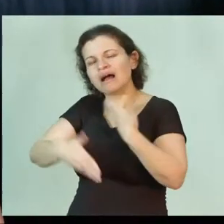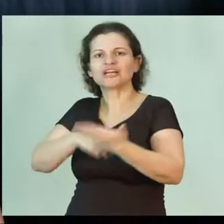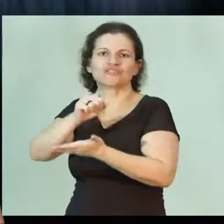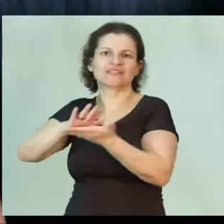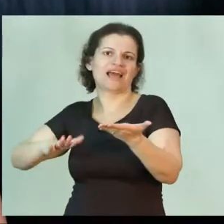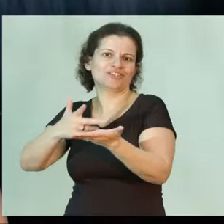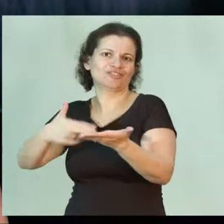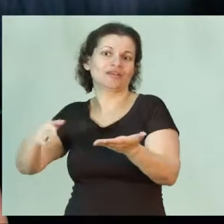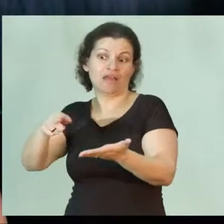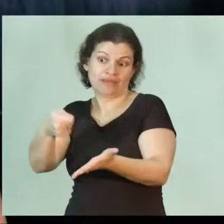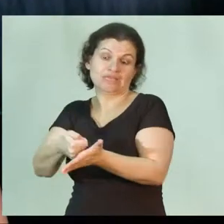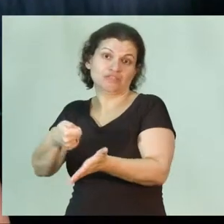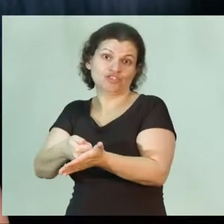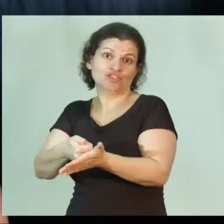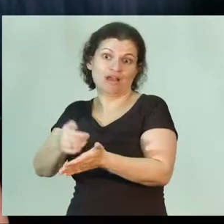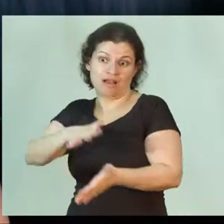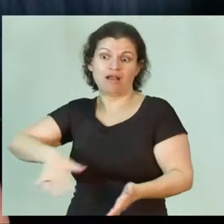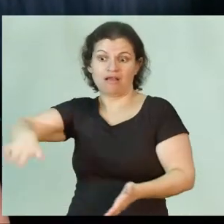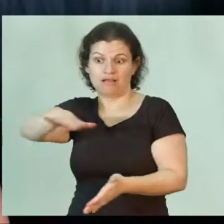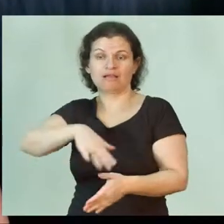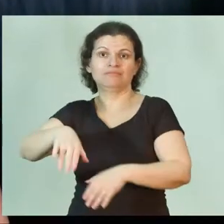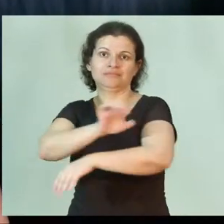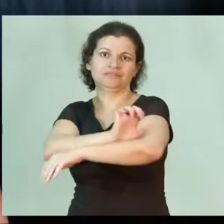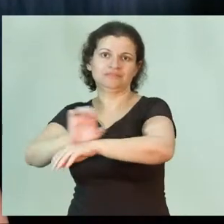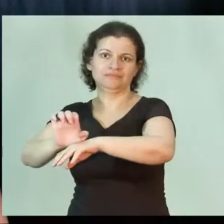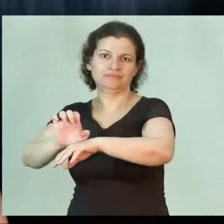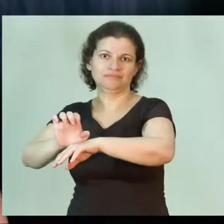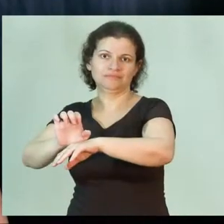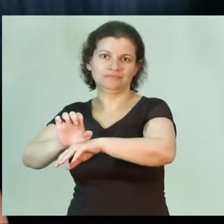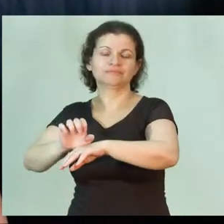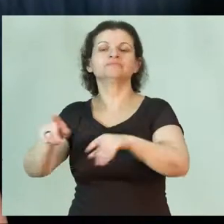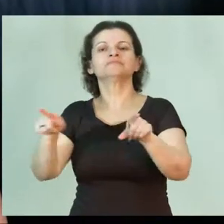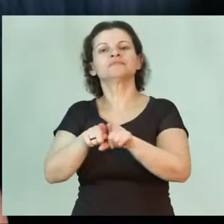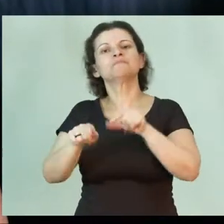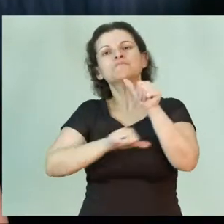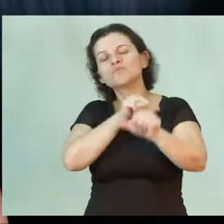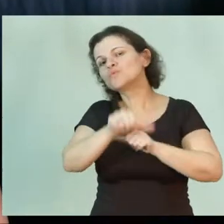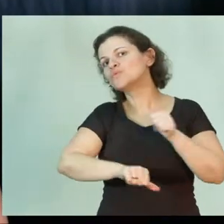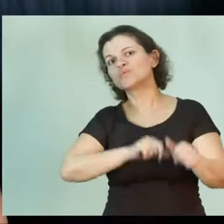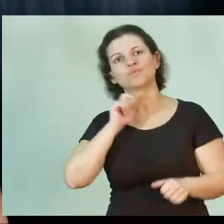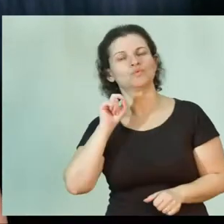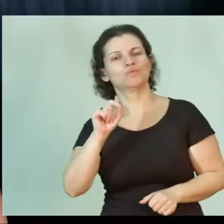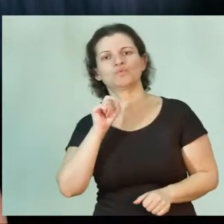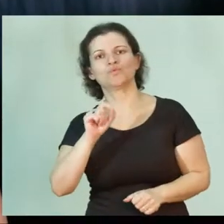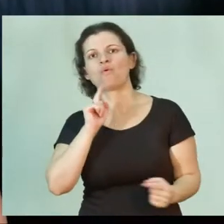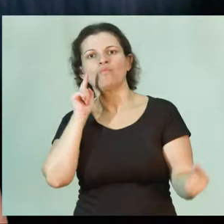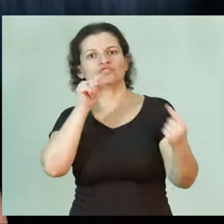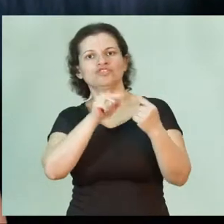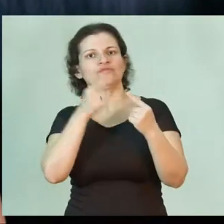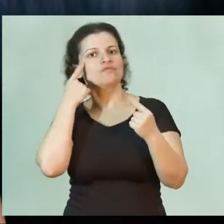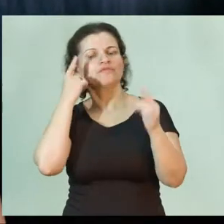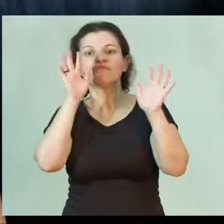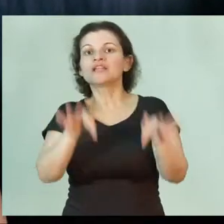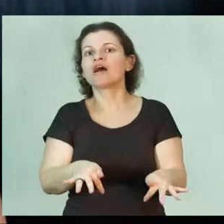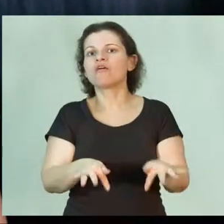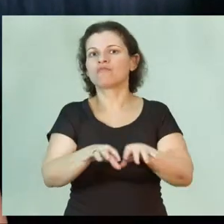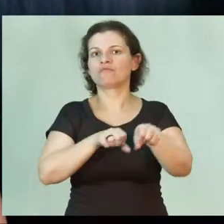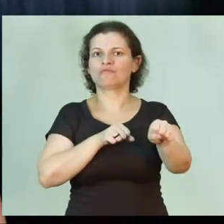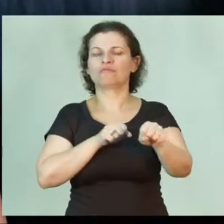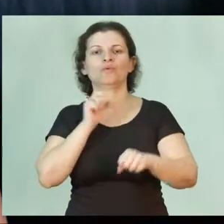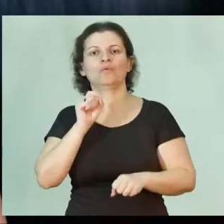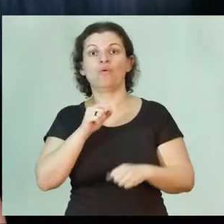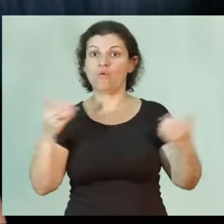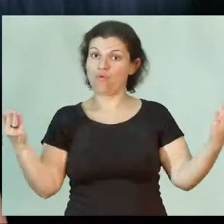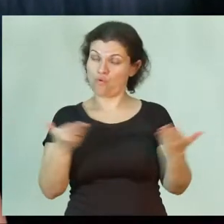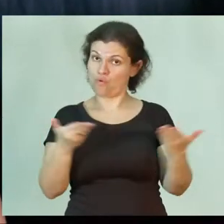as atividades que eles serão exigidos nesse ambiente de estágio. Muda também o objetivo final da